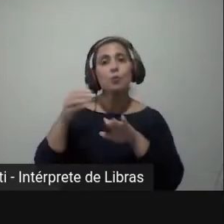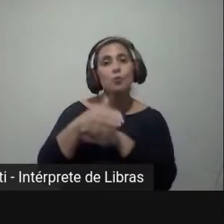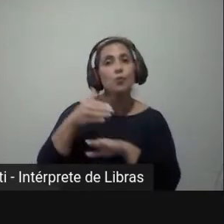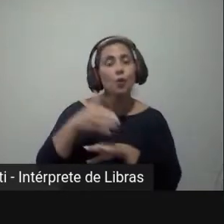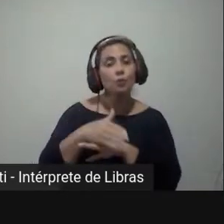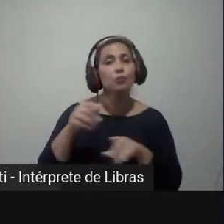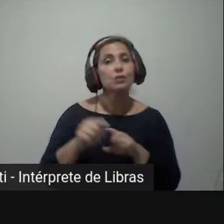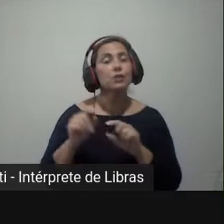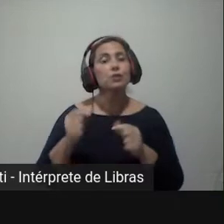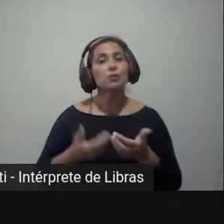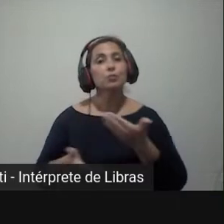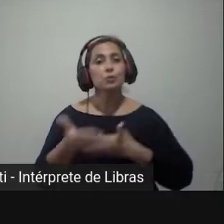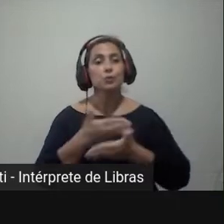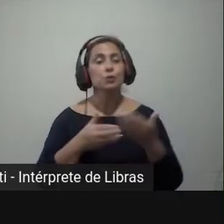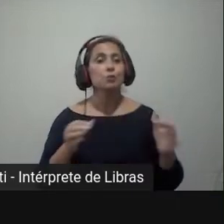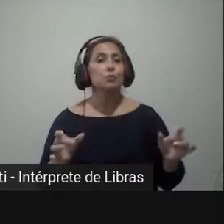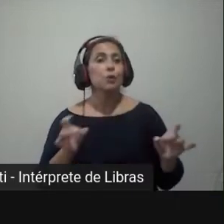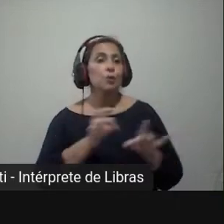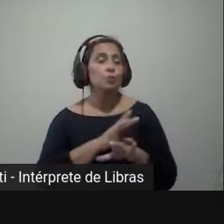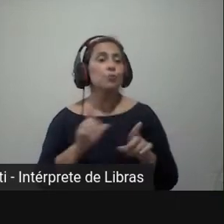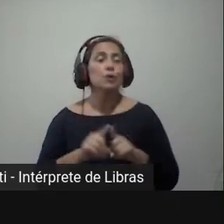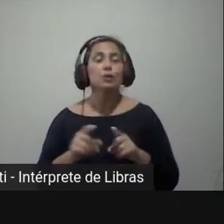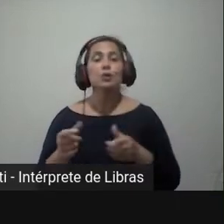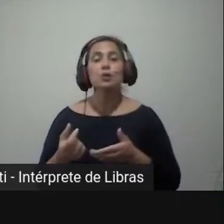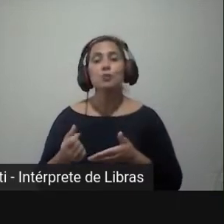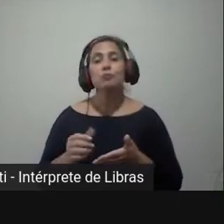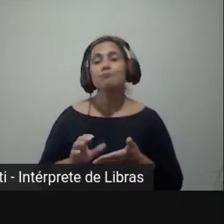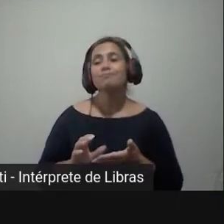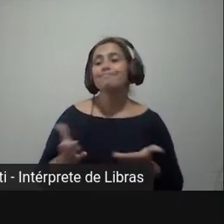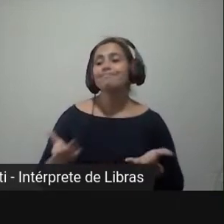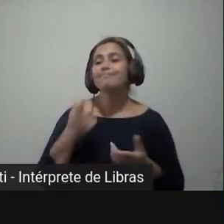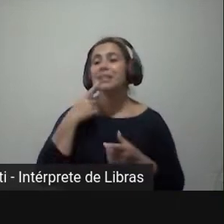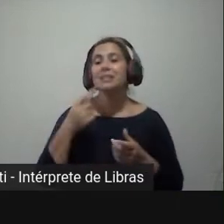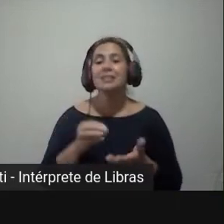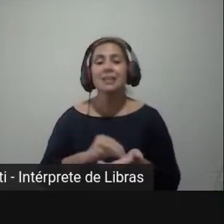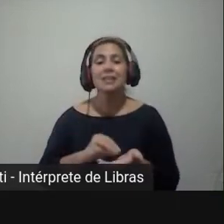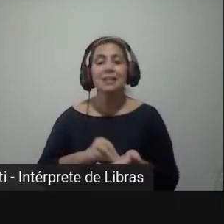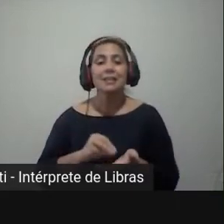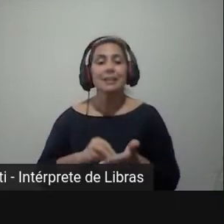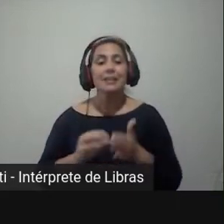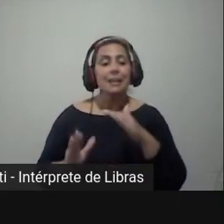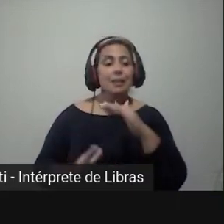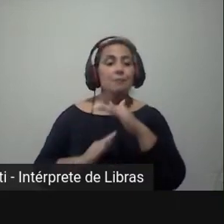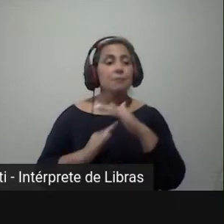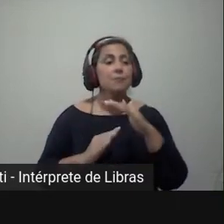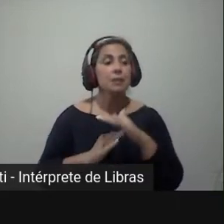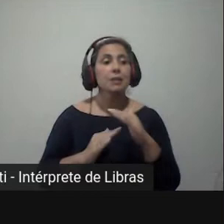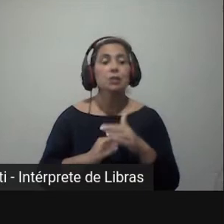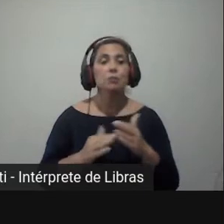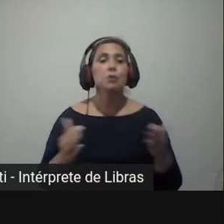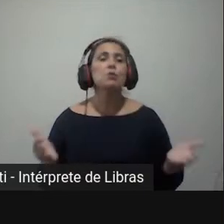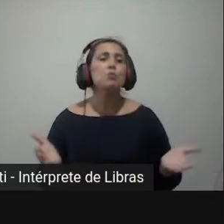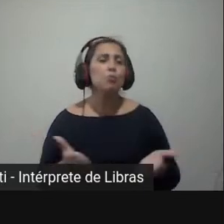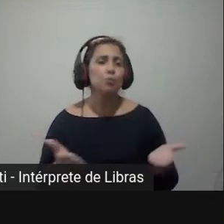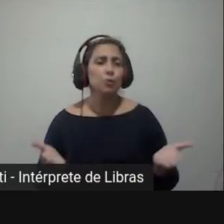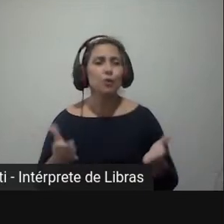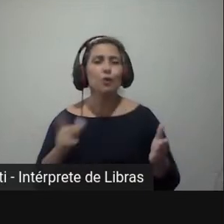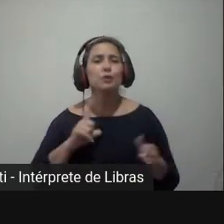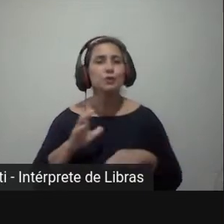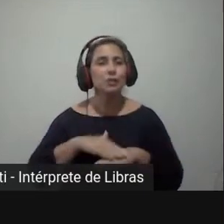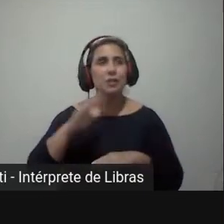acervo integralmente mas com recursos que atualmente se percebe muito limitados para o potencial que hoje é existente